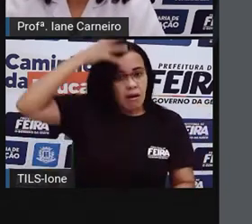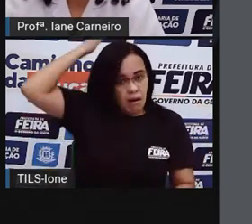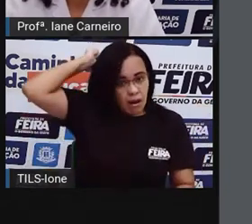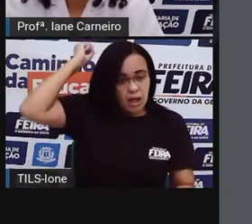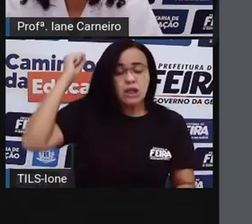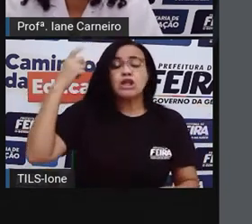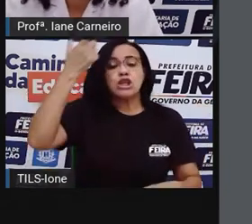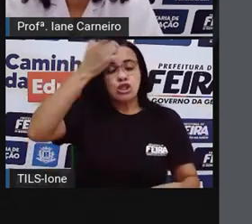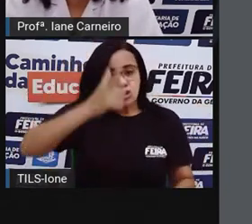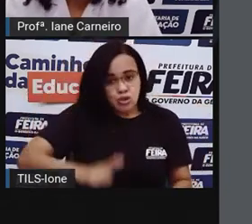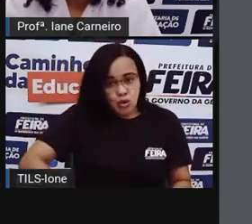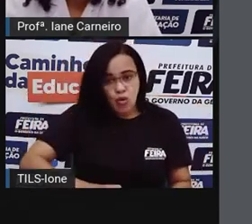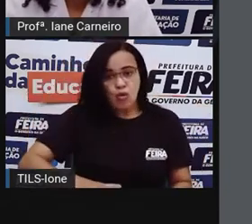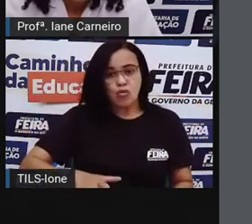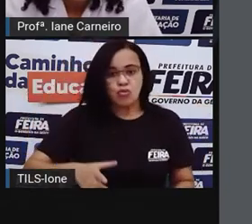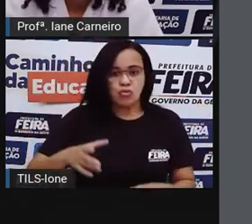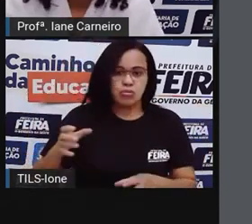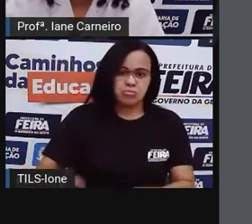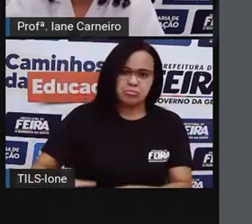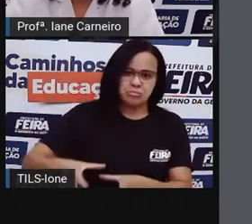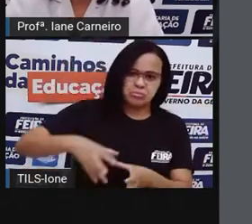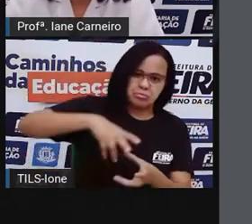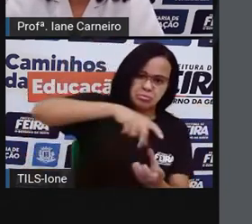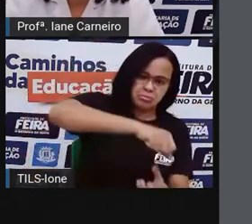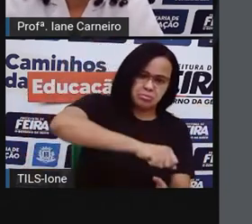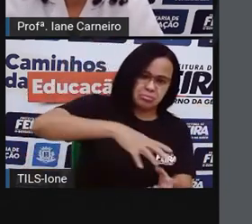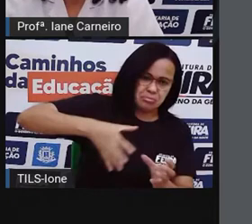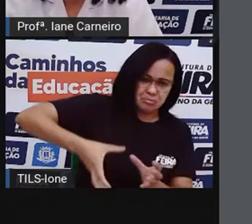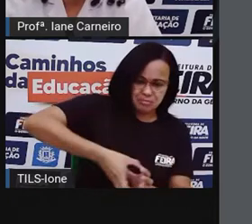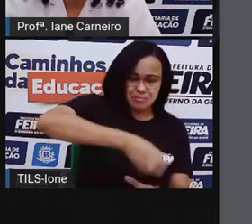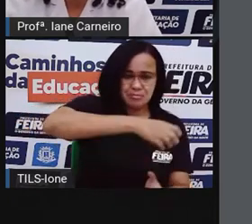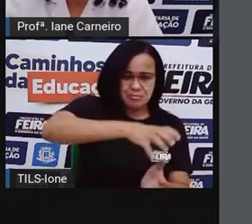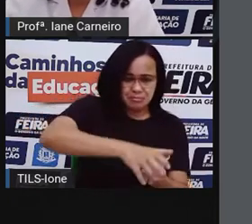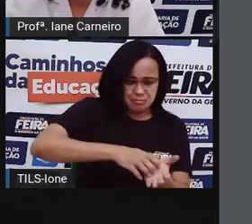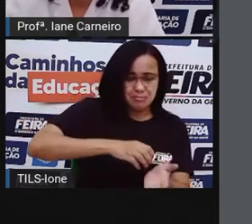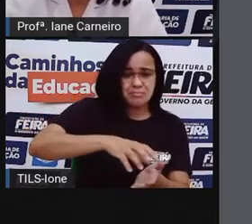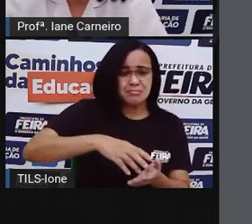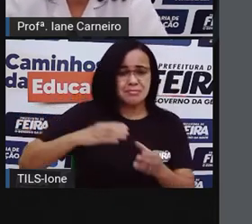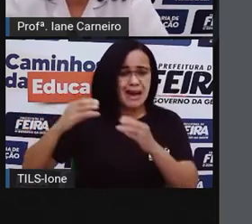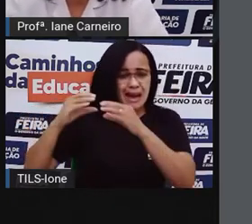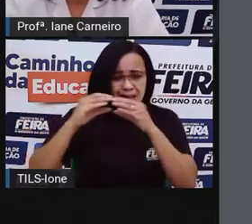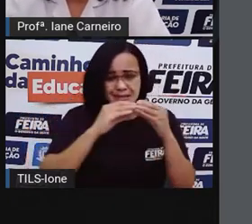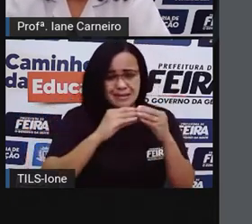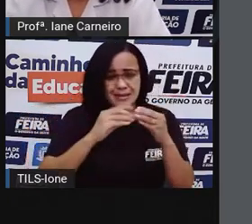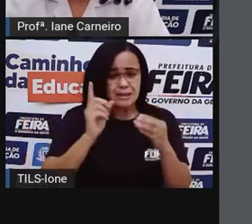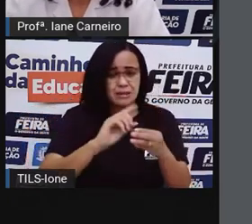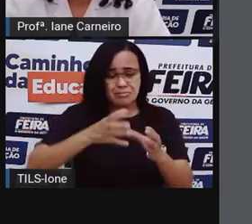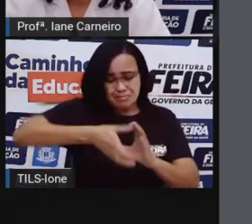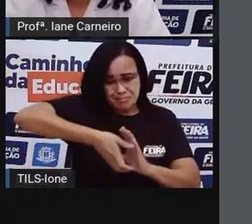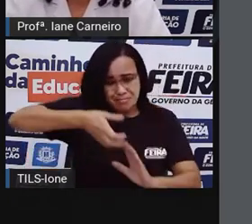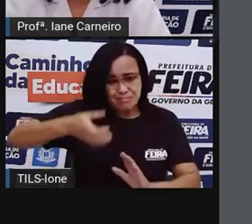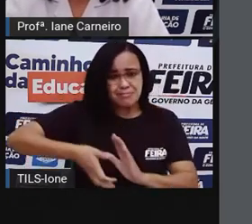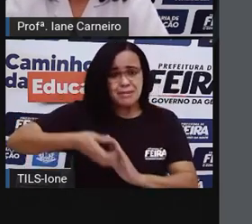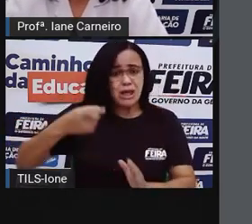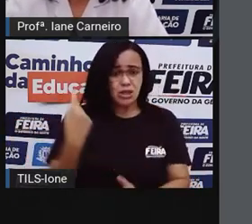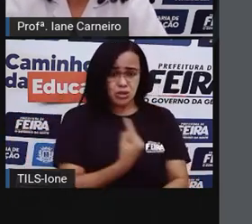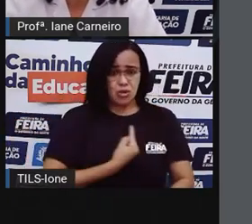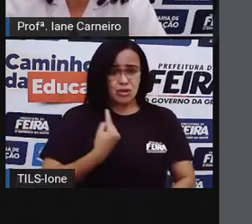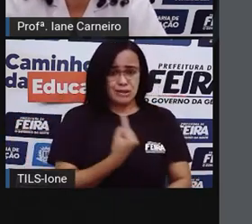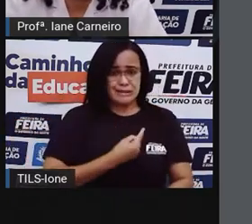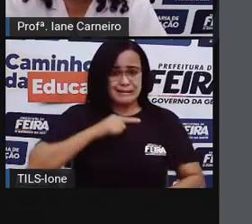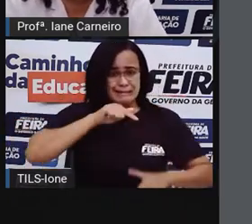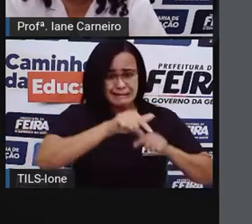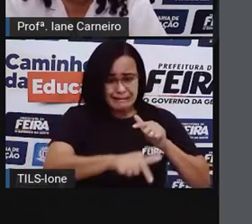passou o outro dia inteirinho extraindo os grãos de milho dos sabubos. Depois, fez uma